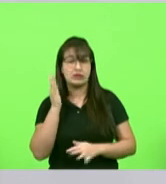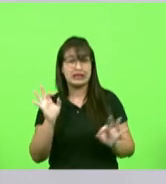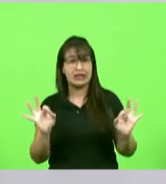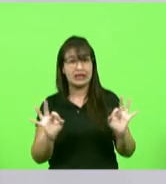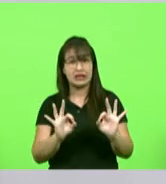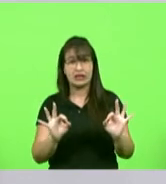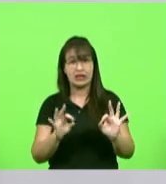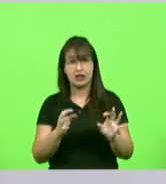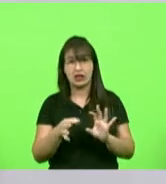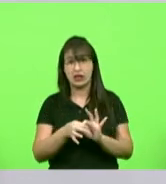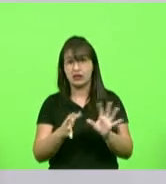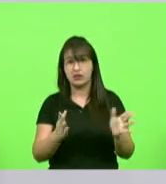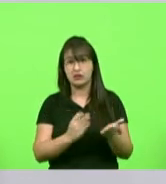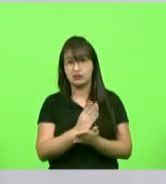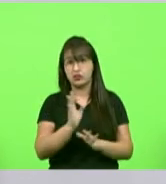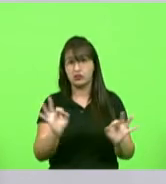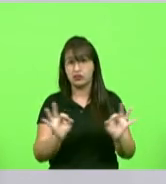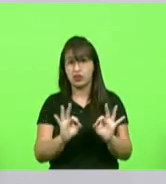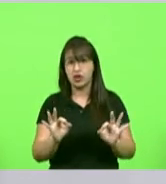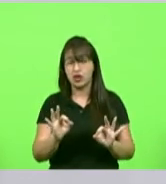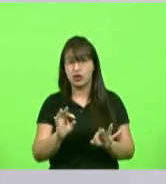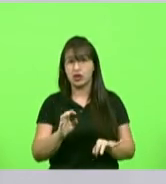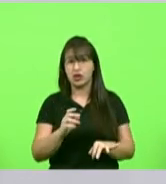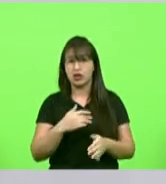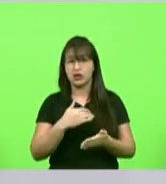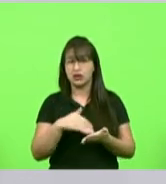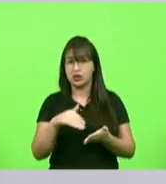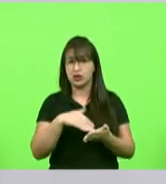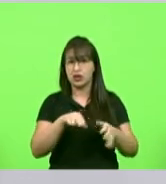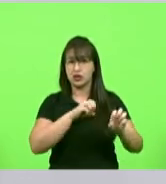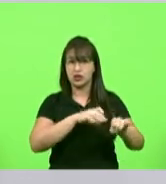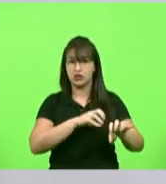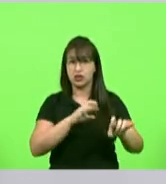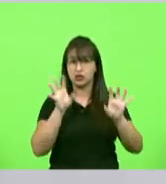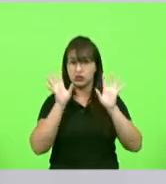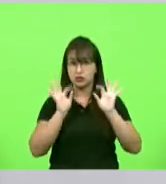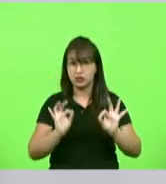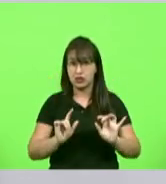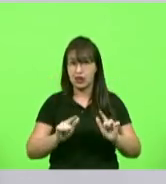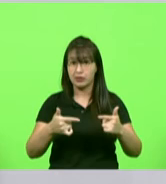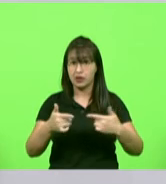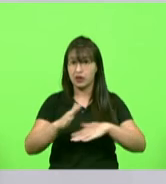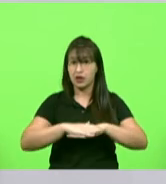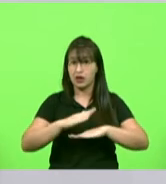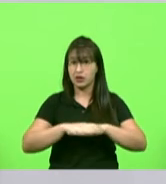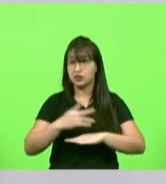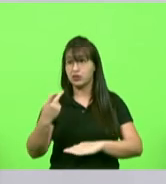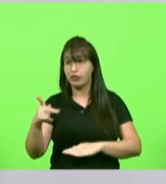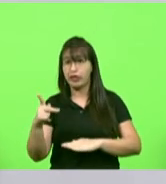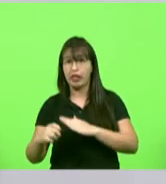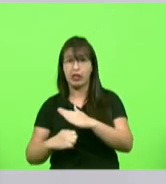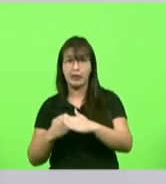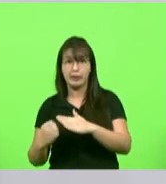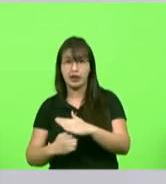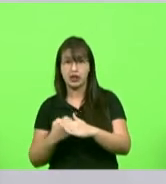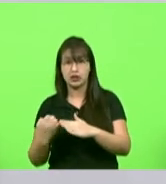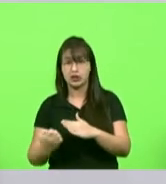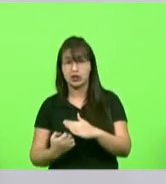sabia do que aconteceu a secretaria de educação não sabia da ação que foi feita lá e agora